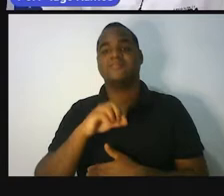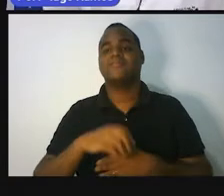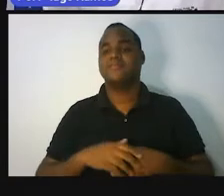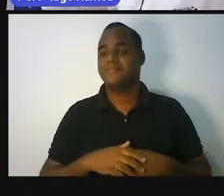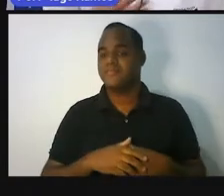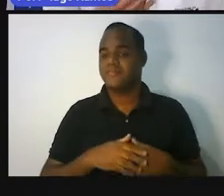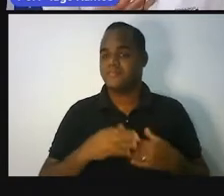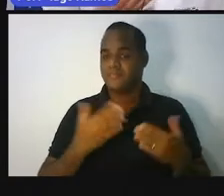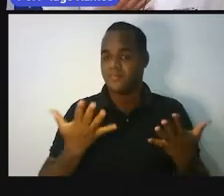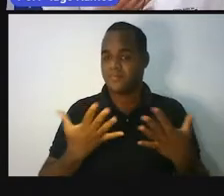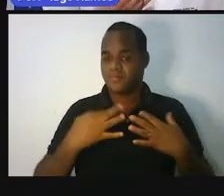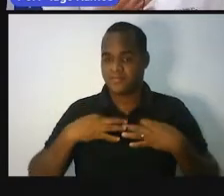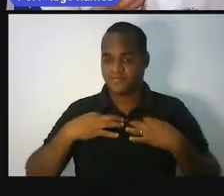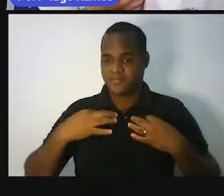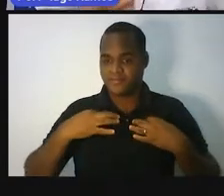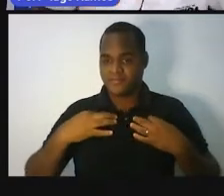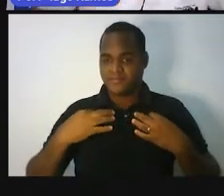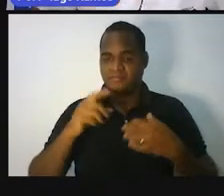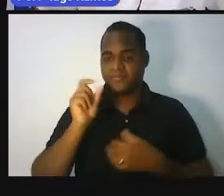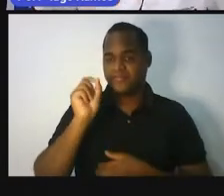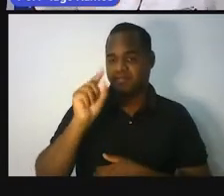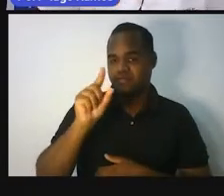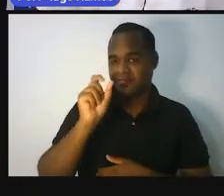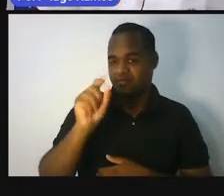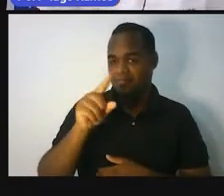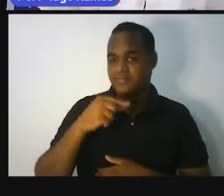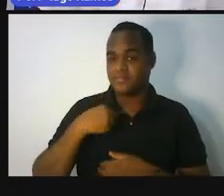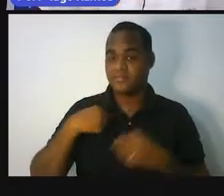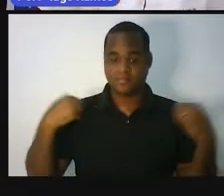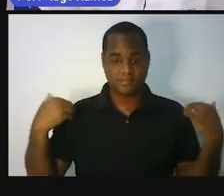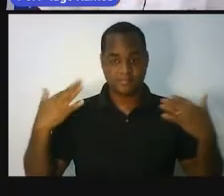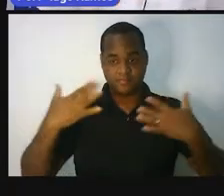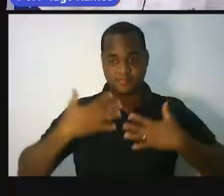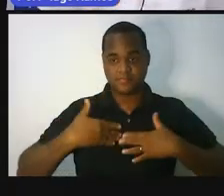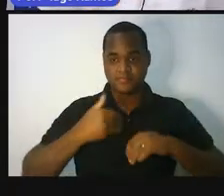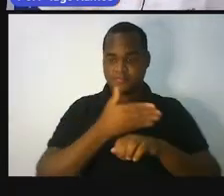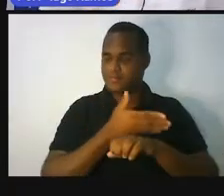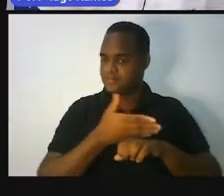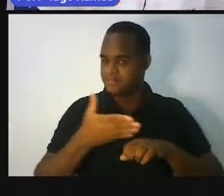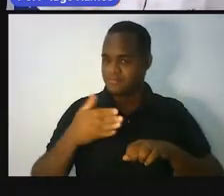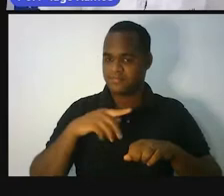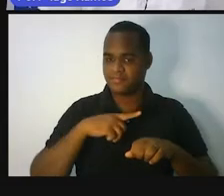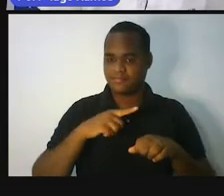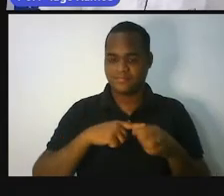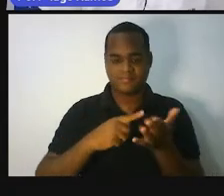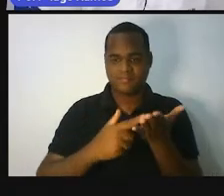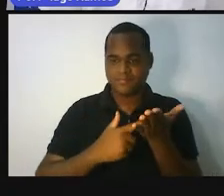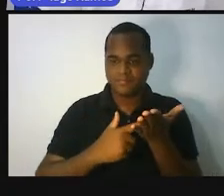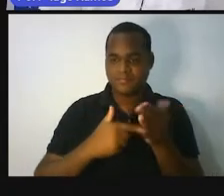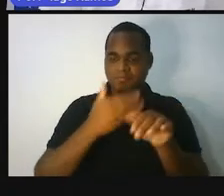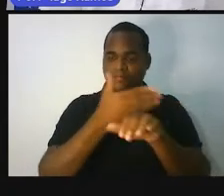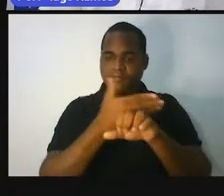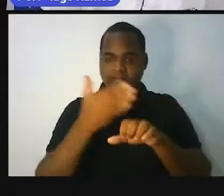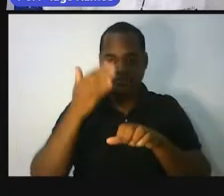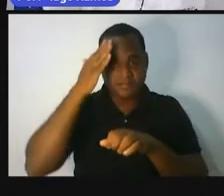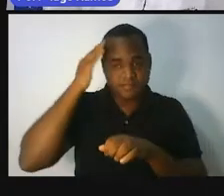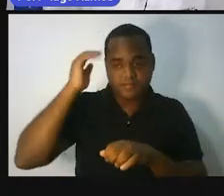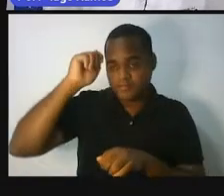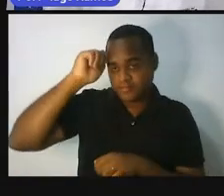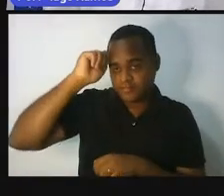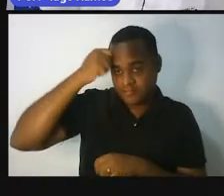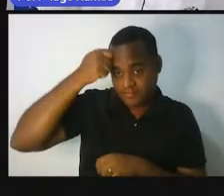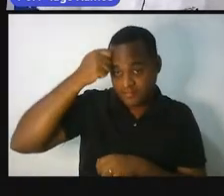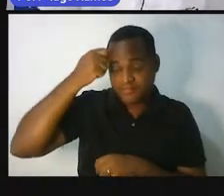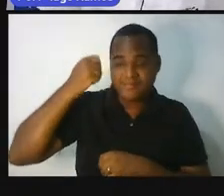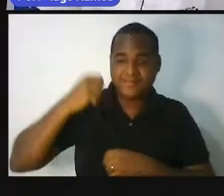estou com uma camisa azul, vestindo um jaleco branco, eu tenho pele branca, cabelo preto e